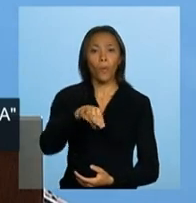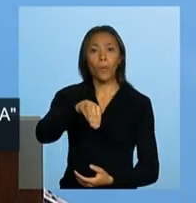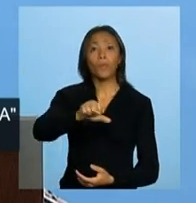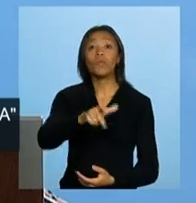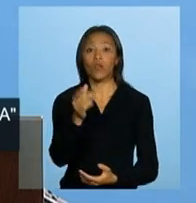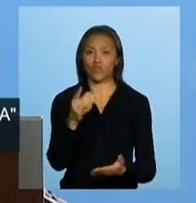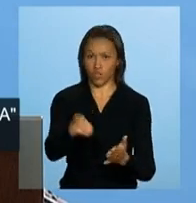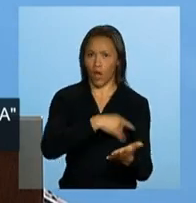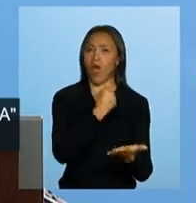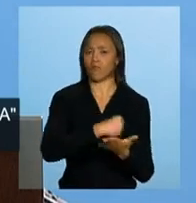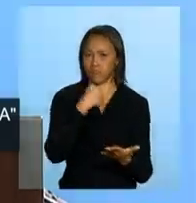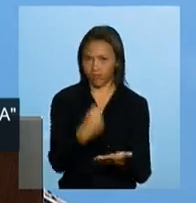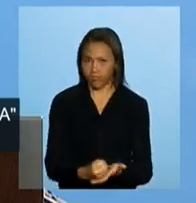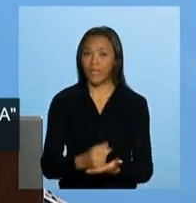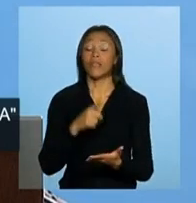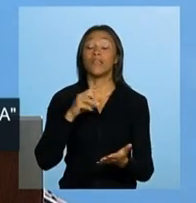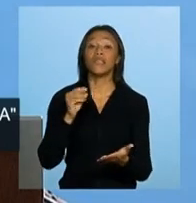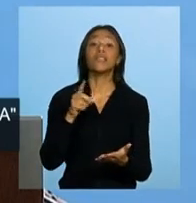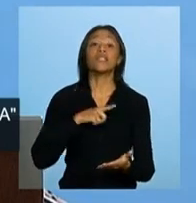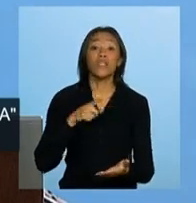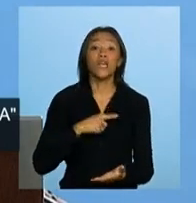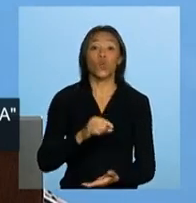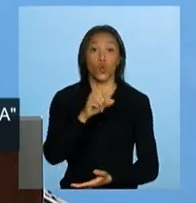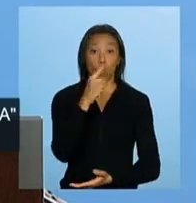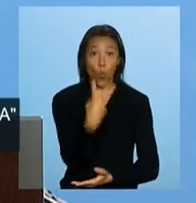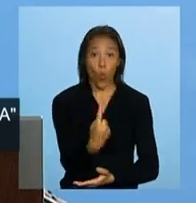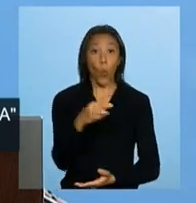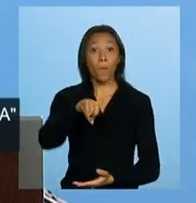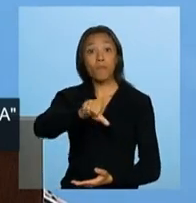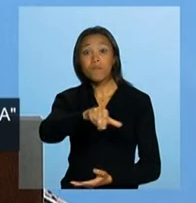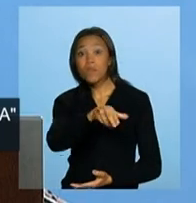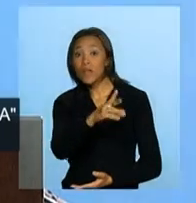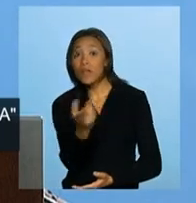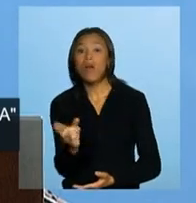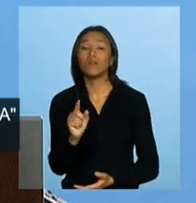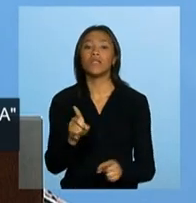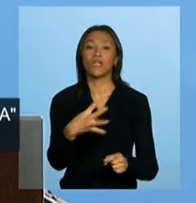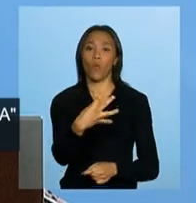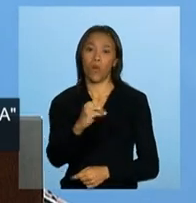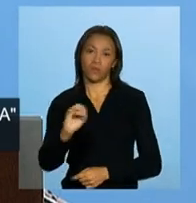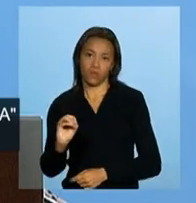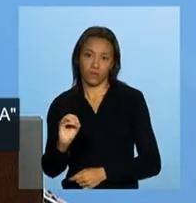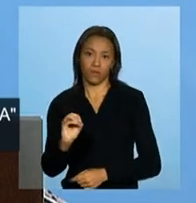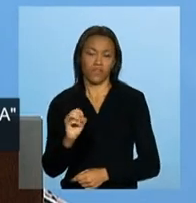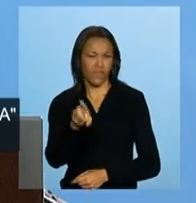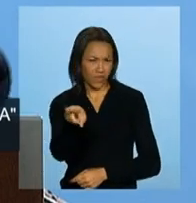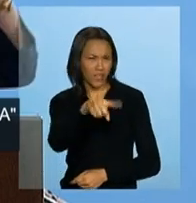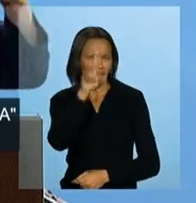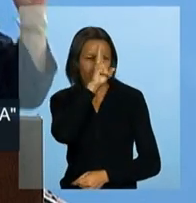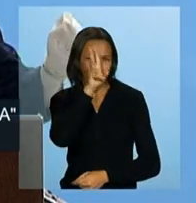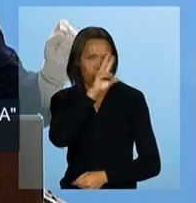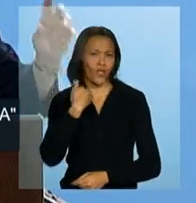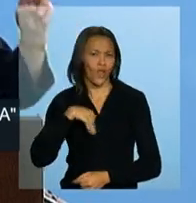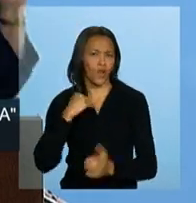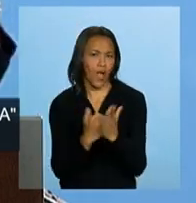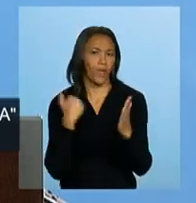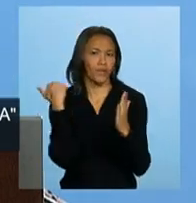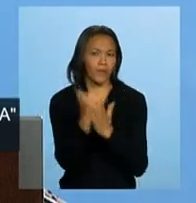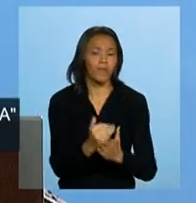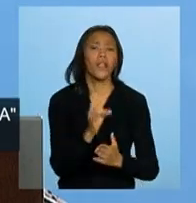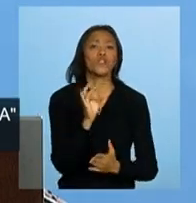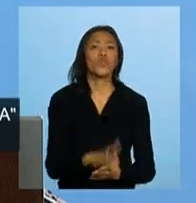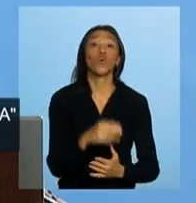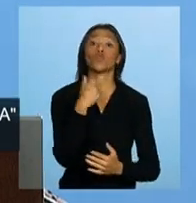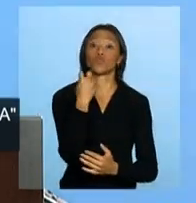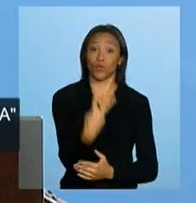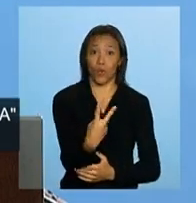contratamos e tem um milhão e quatrocentas, porque eu não sei se vocês lembram que nós aumentamos, era só dois